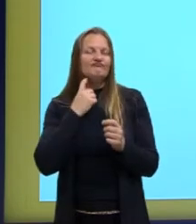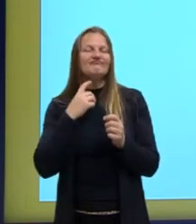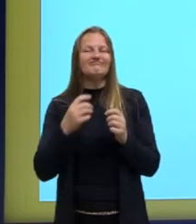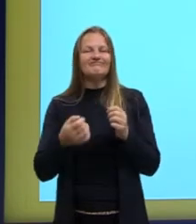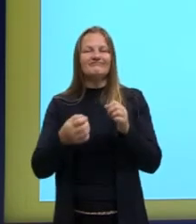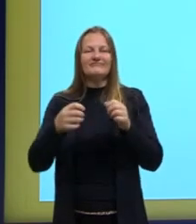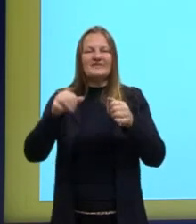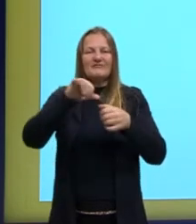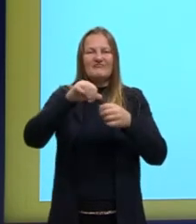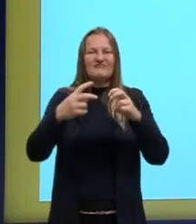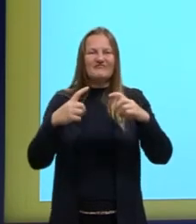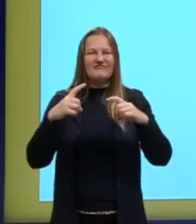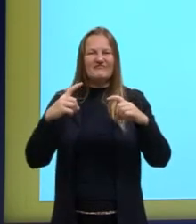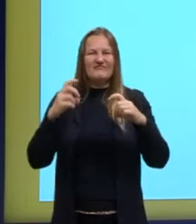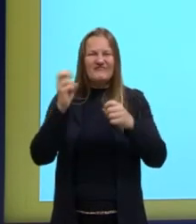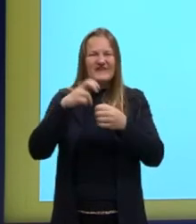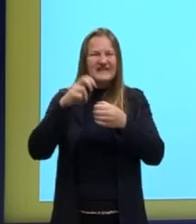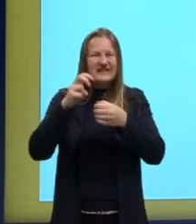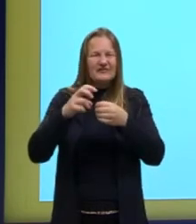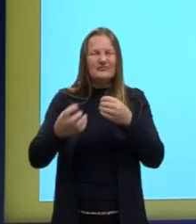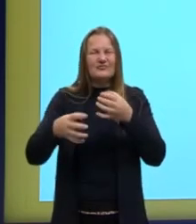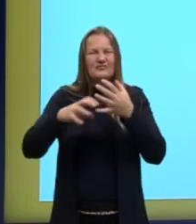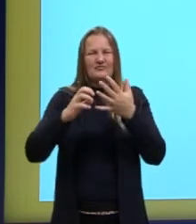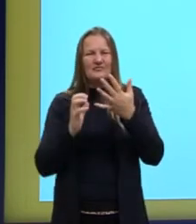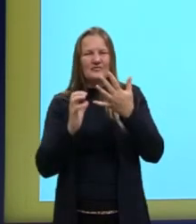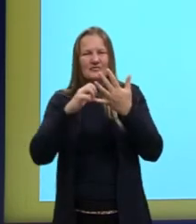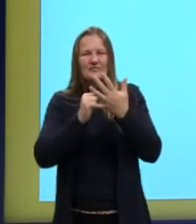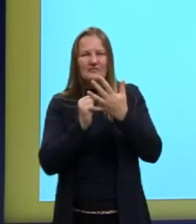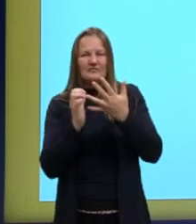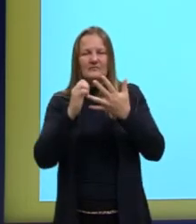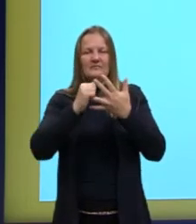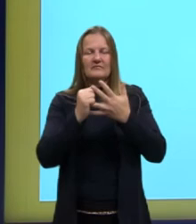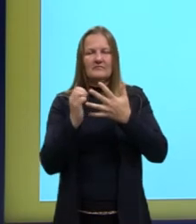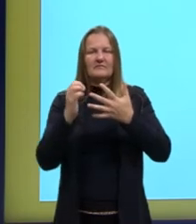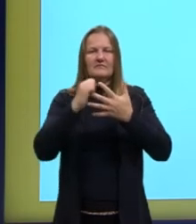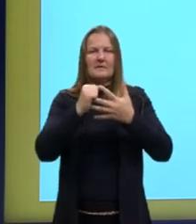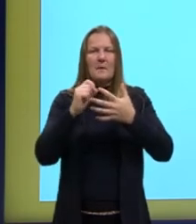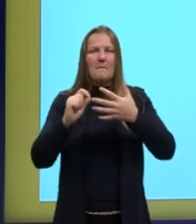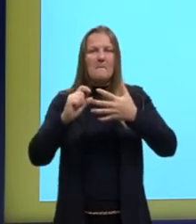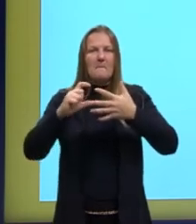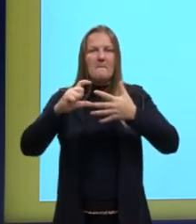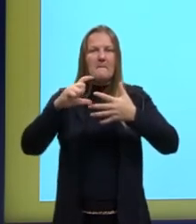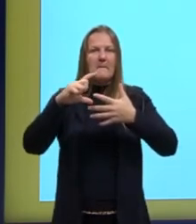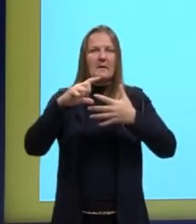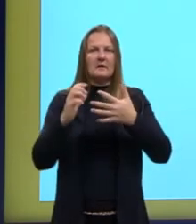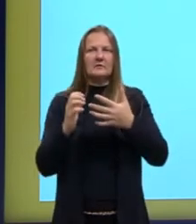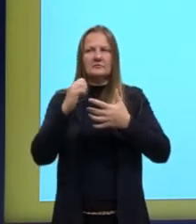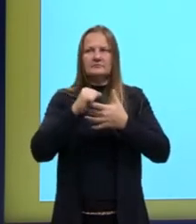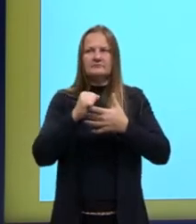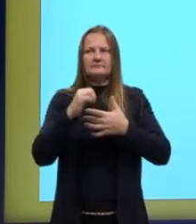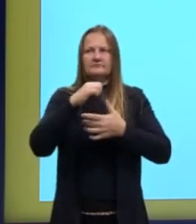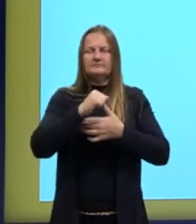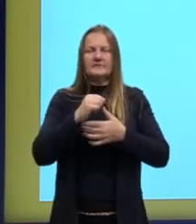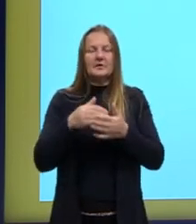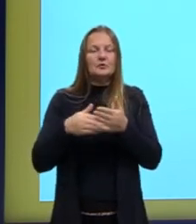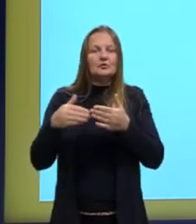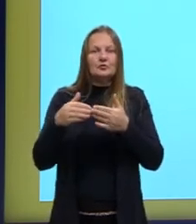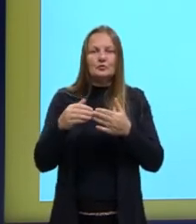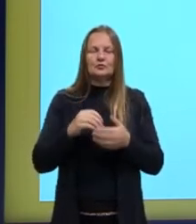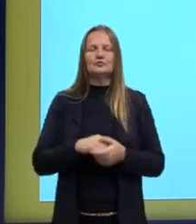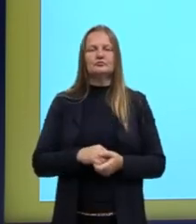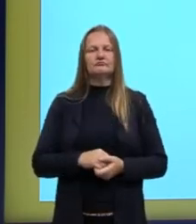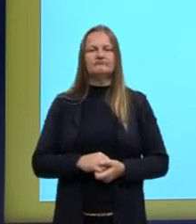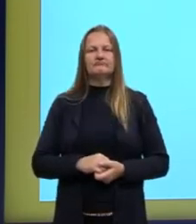quanto maior for o nível aqui na cadeia alimentar, maior a taxa de concentração de toxicidade.